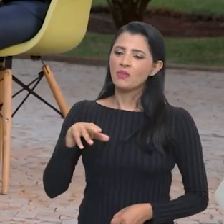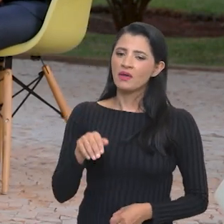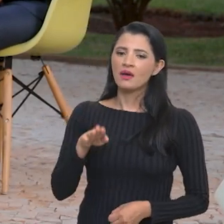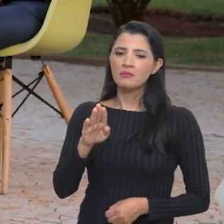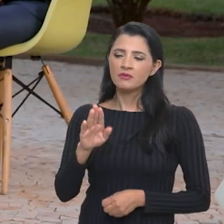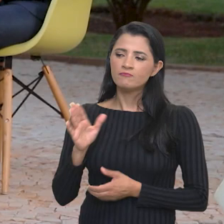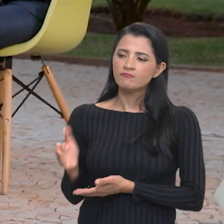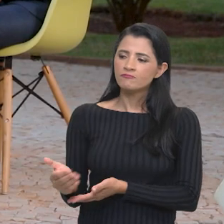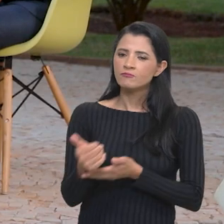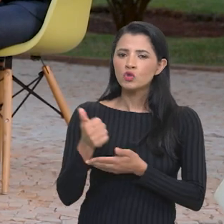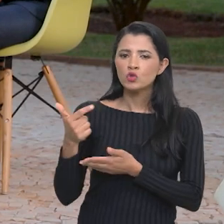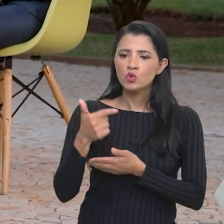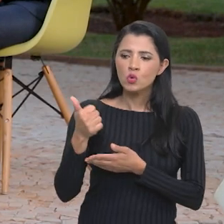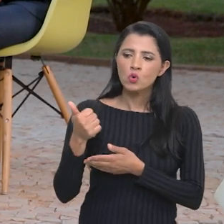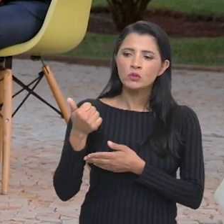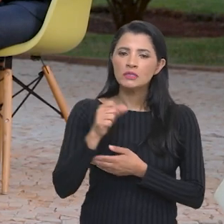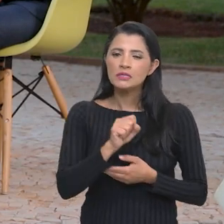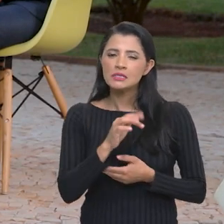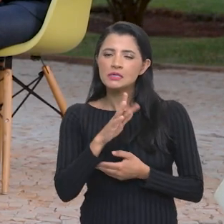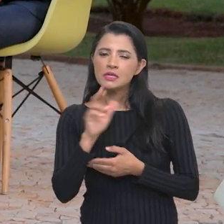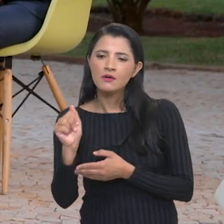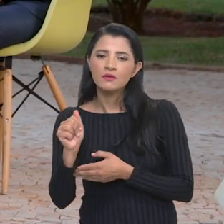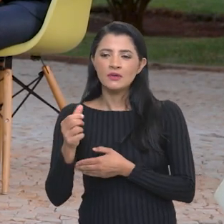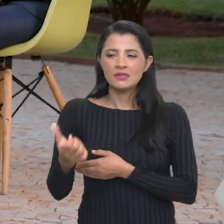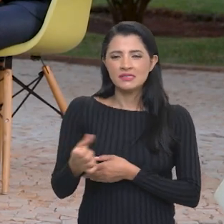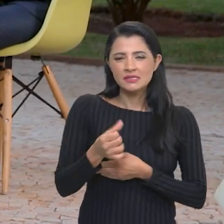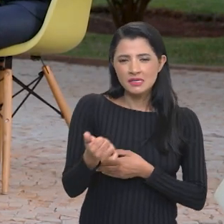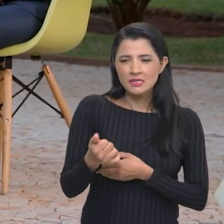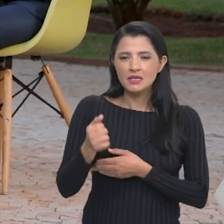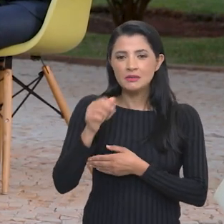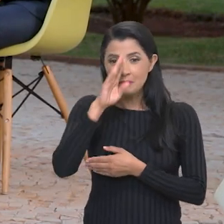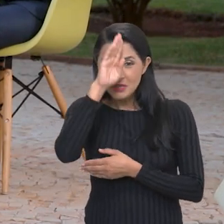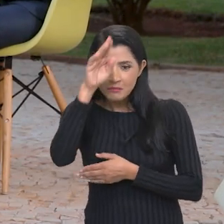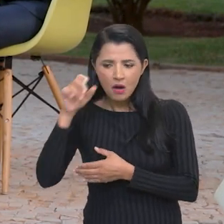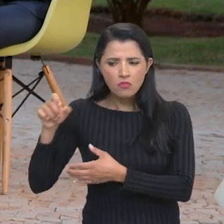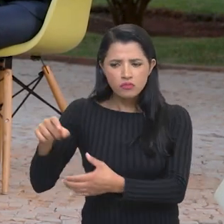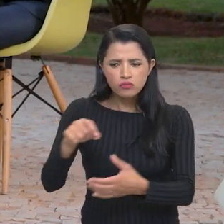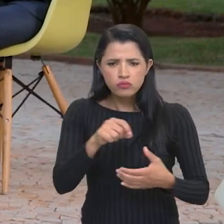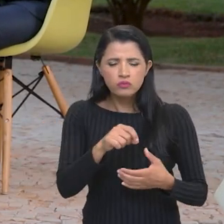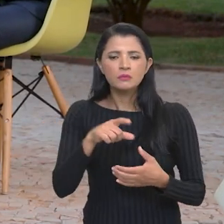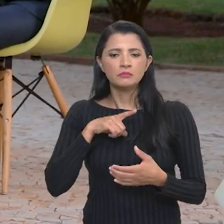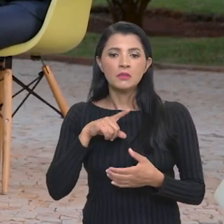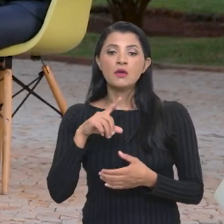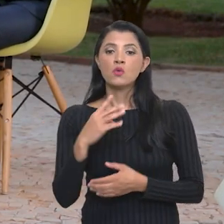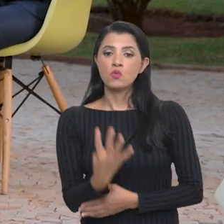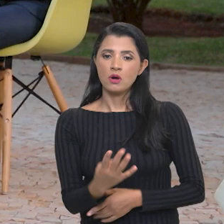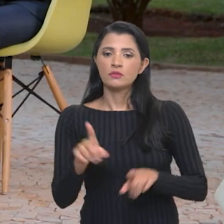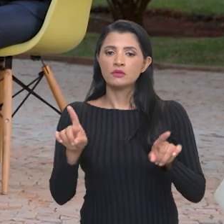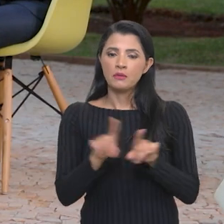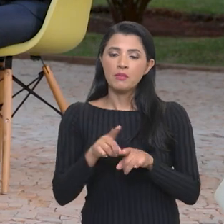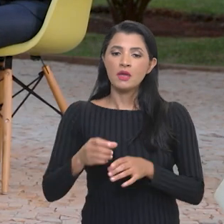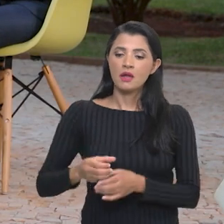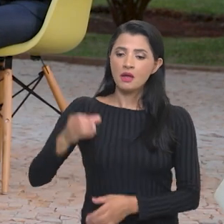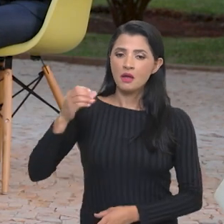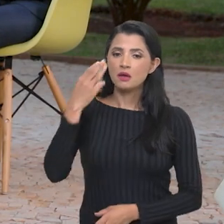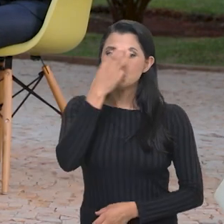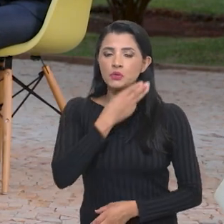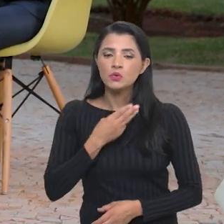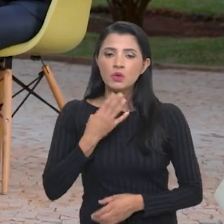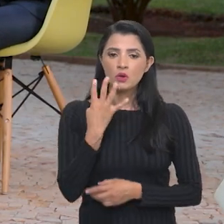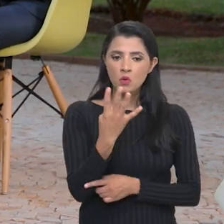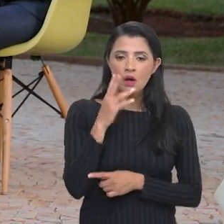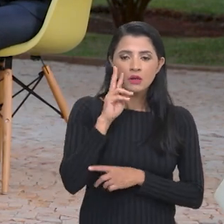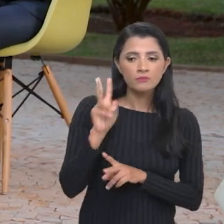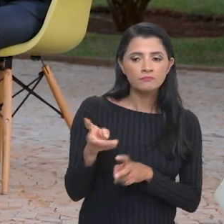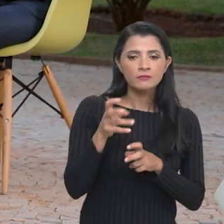Conab faz 12 levantamentos e previsão de safra dos 16 principais grãos. Faz também 4 previsões de cana